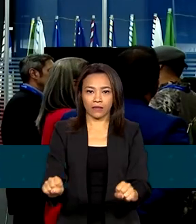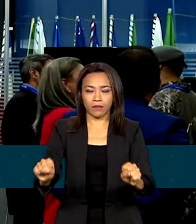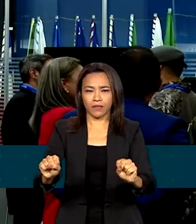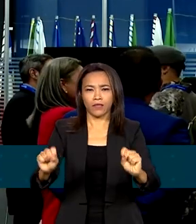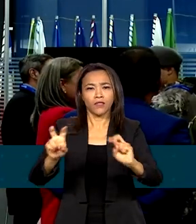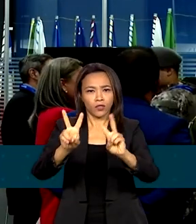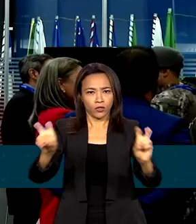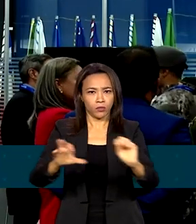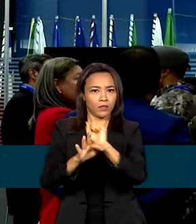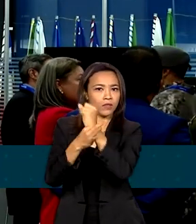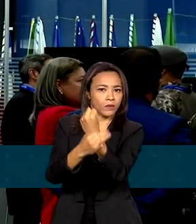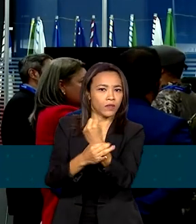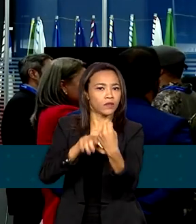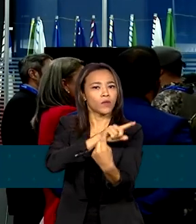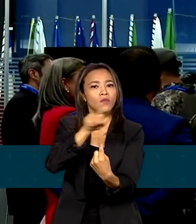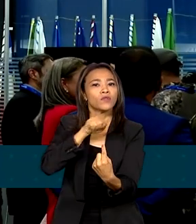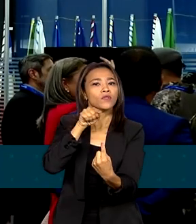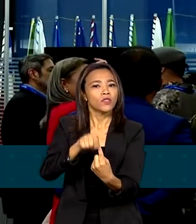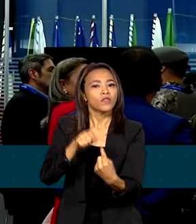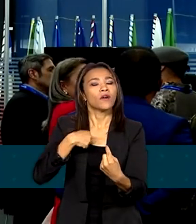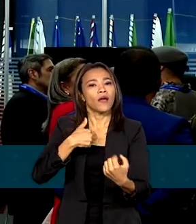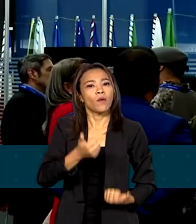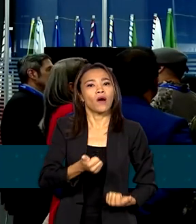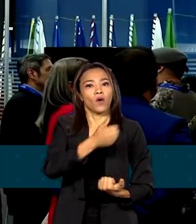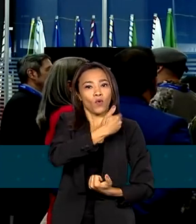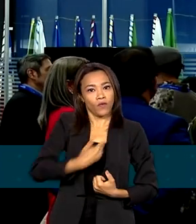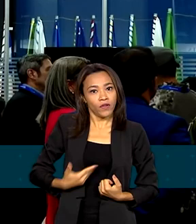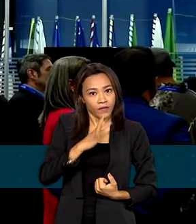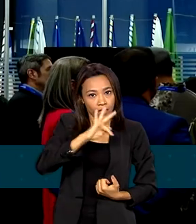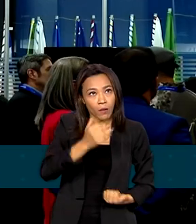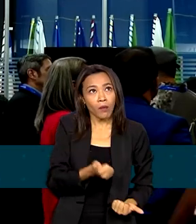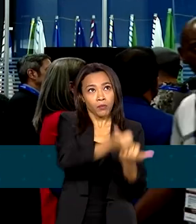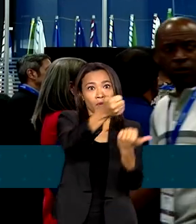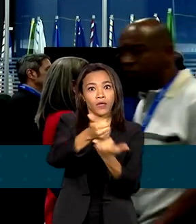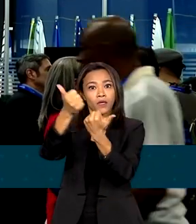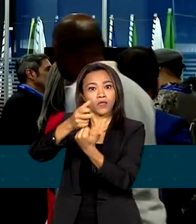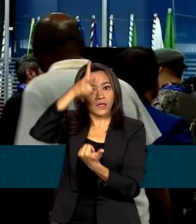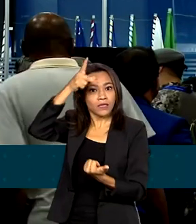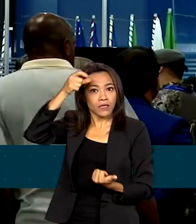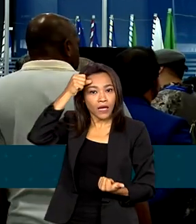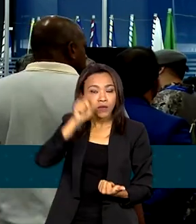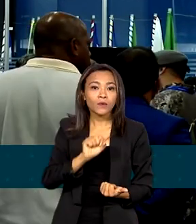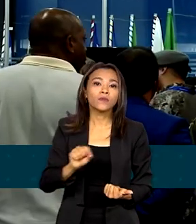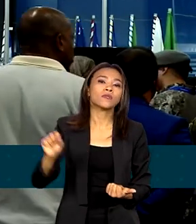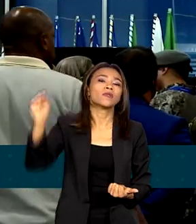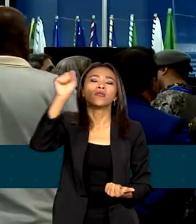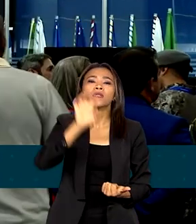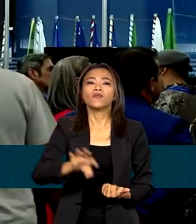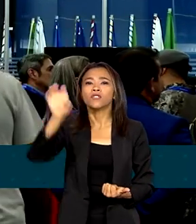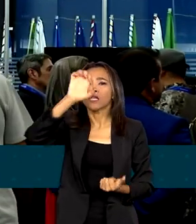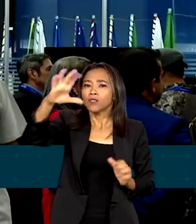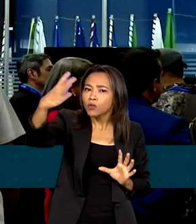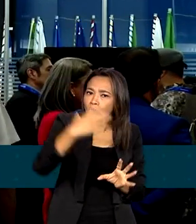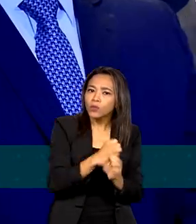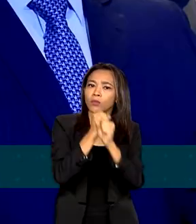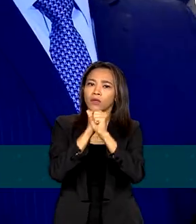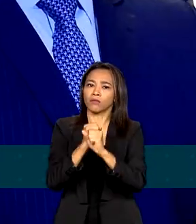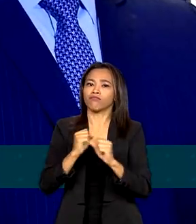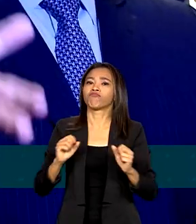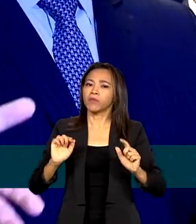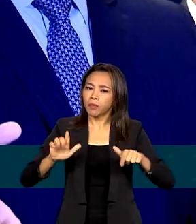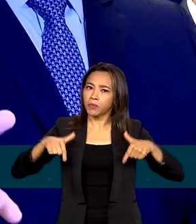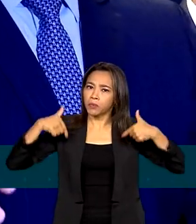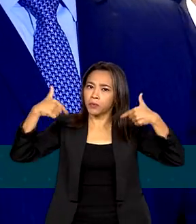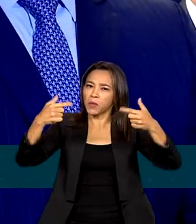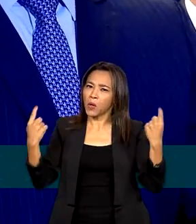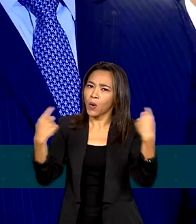O objetivo é unir as forças do governo federal com estados e prefeituras para combater de forma conjunta a violência. Estamos